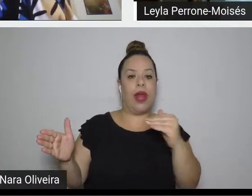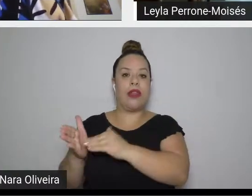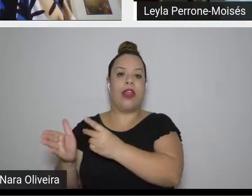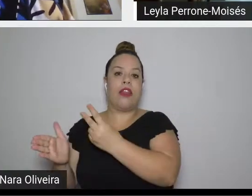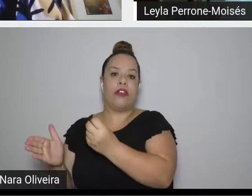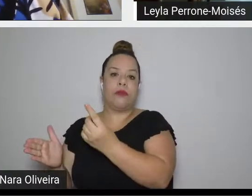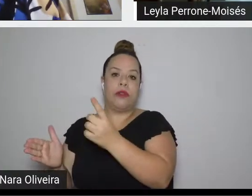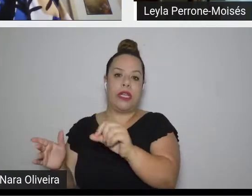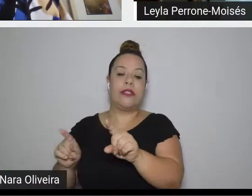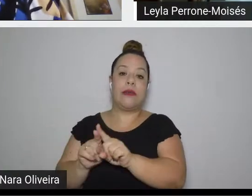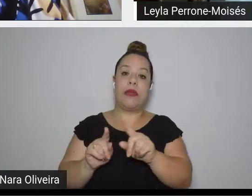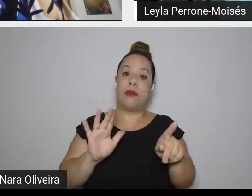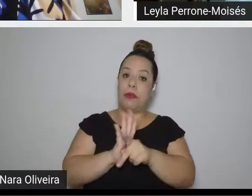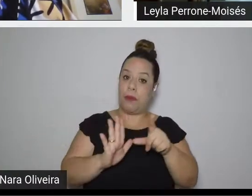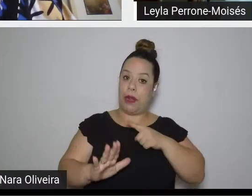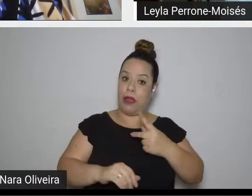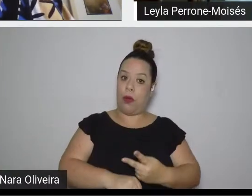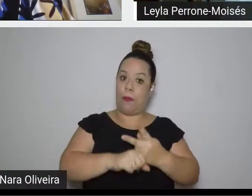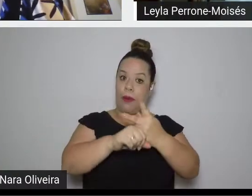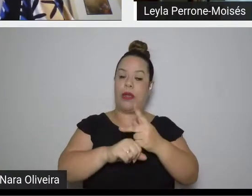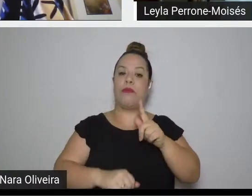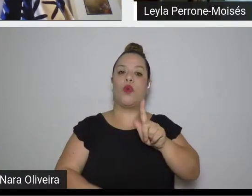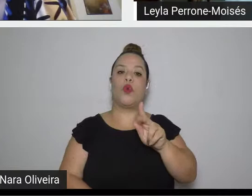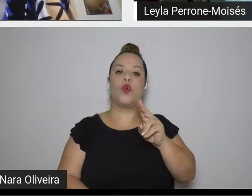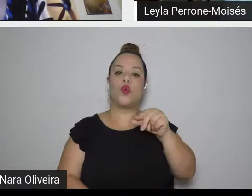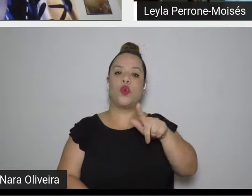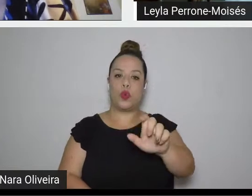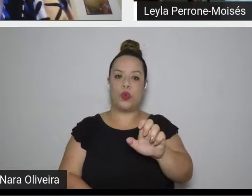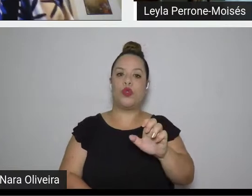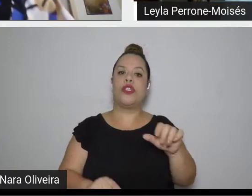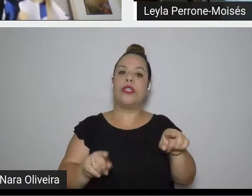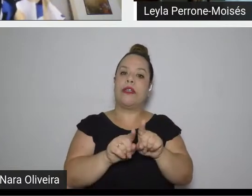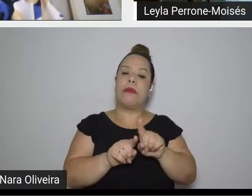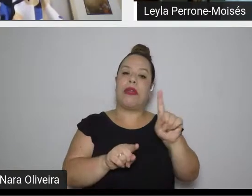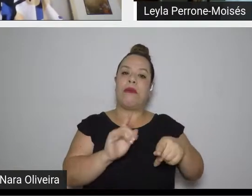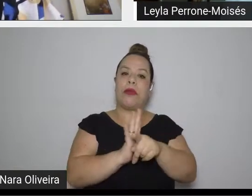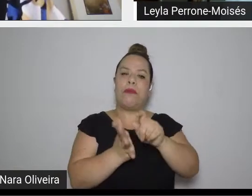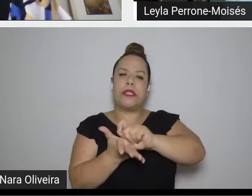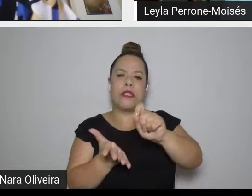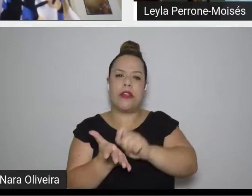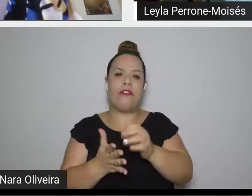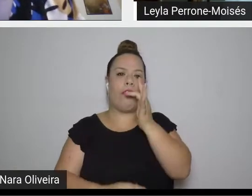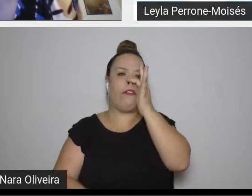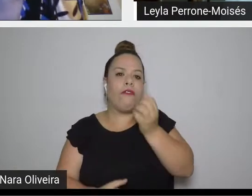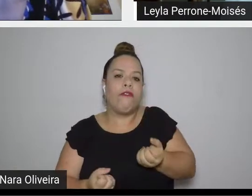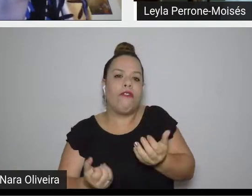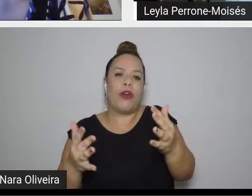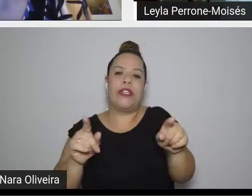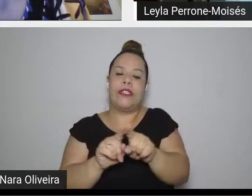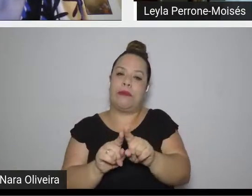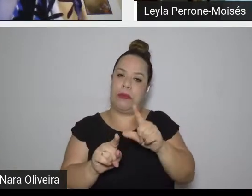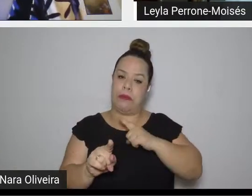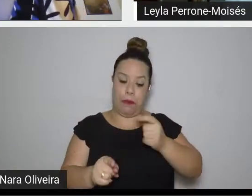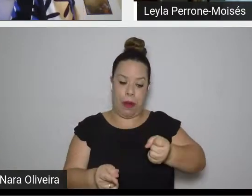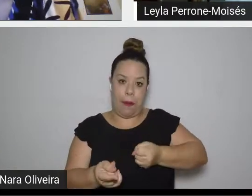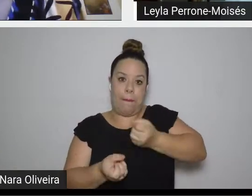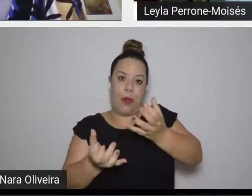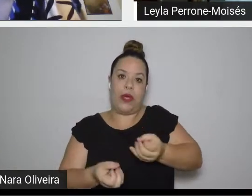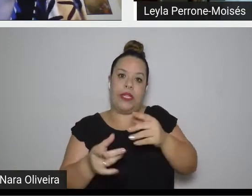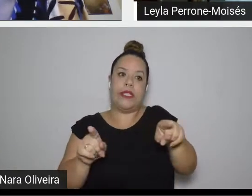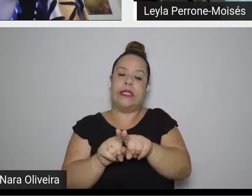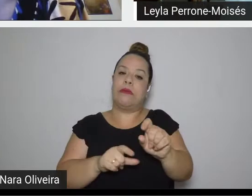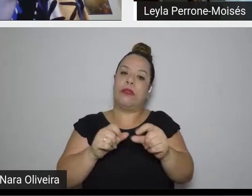Fundação Bunge por vida e obra. É autora de As Flores da Escriveninha, Inútil Poesia, Mutações da Literatura no Século